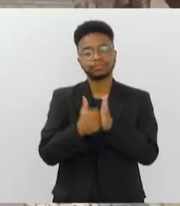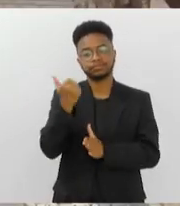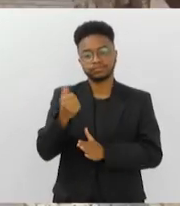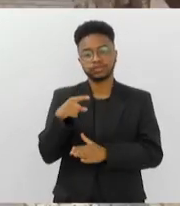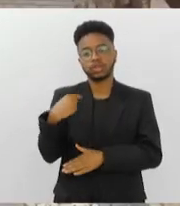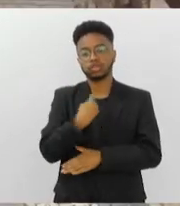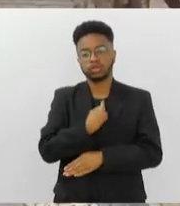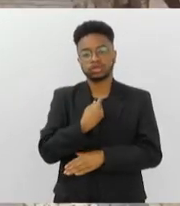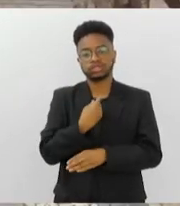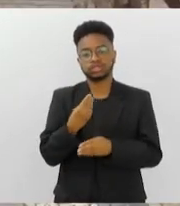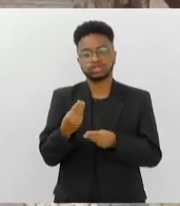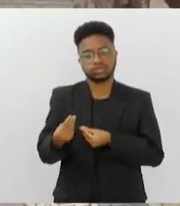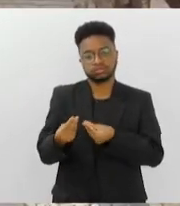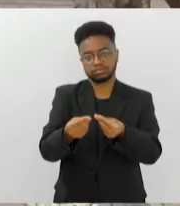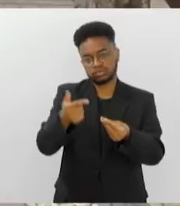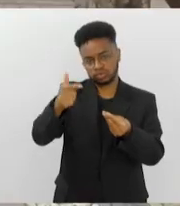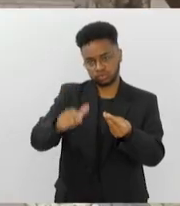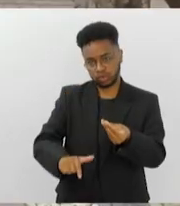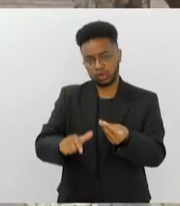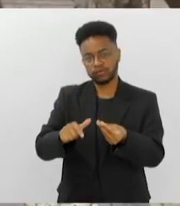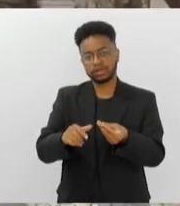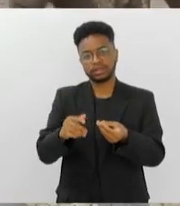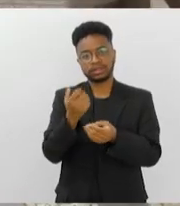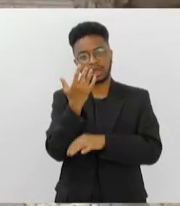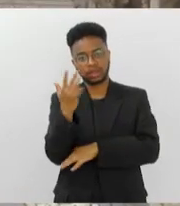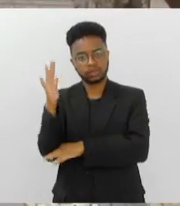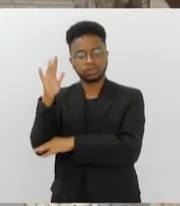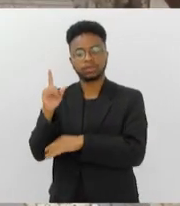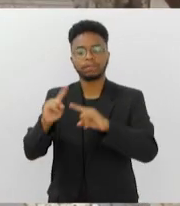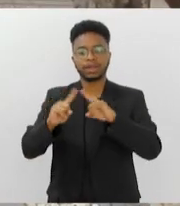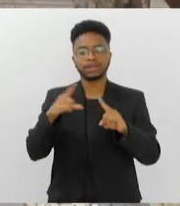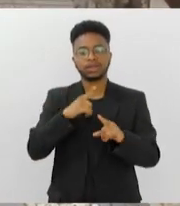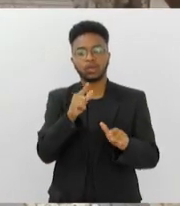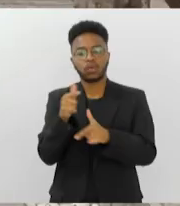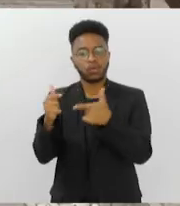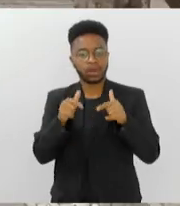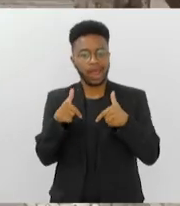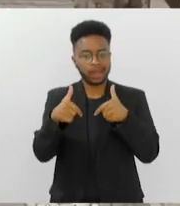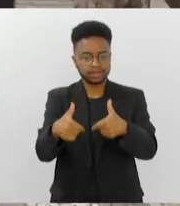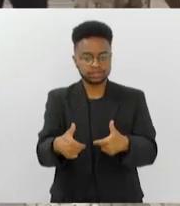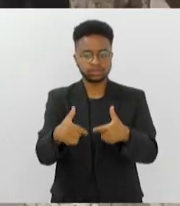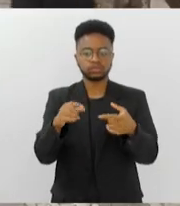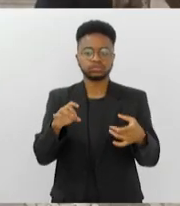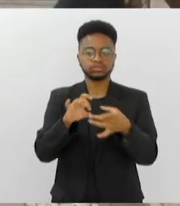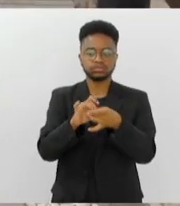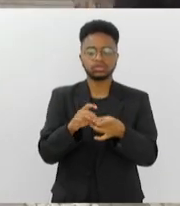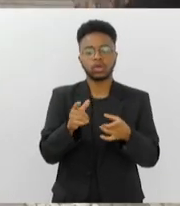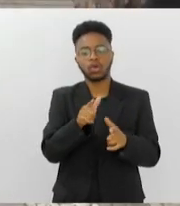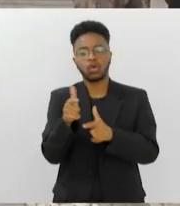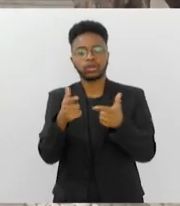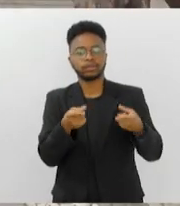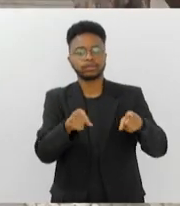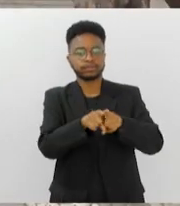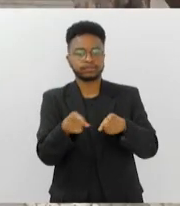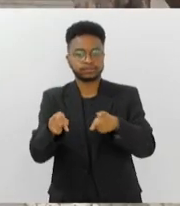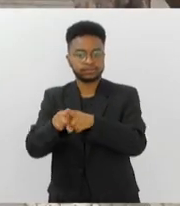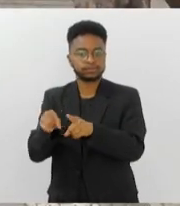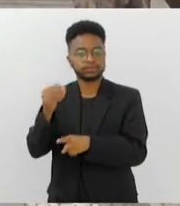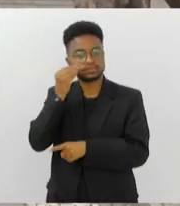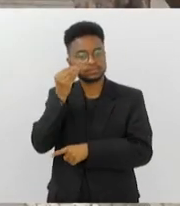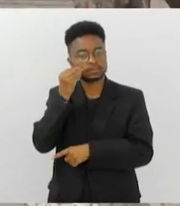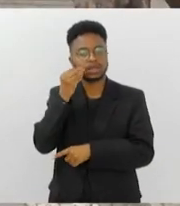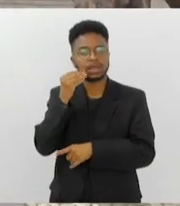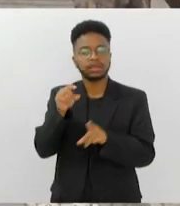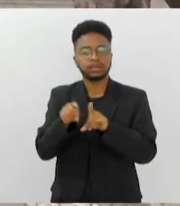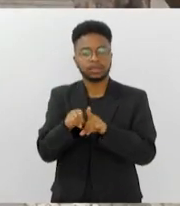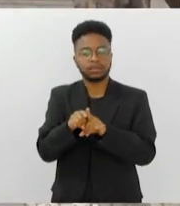do Estado reintroduziu os pinguins na natureza, mas tem também outras ações do INEA, com outras parcerias também, reabilitando os